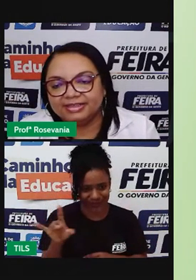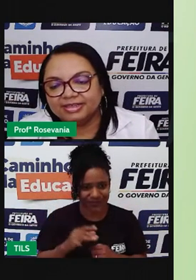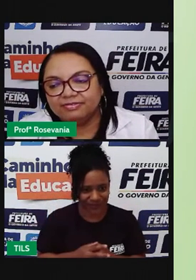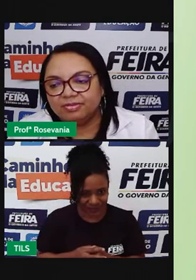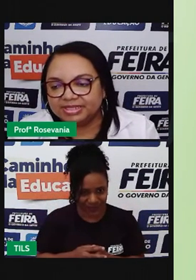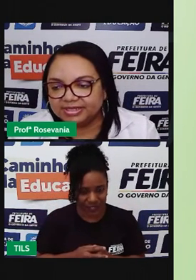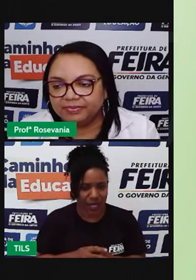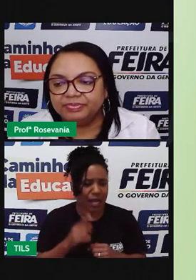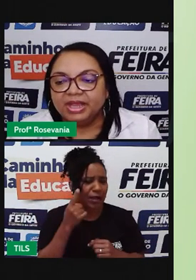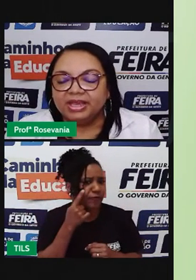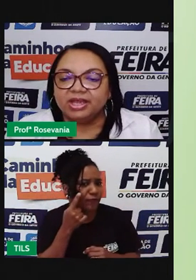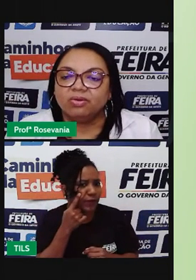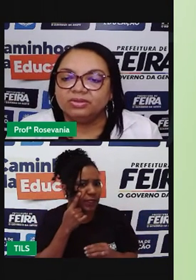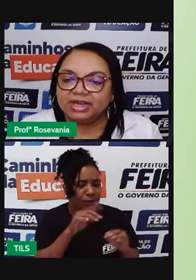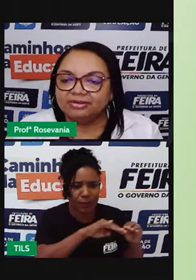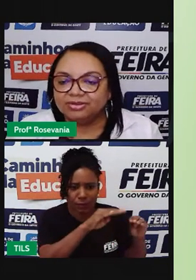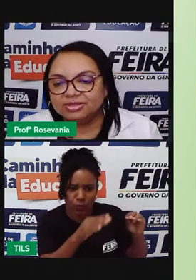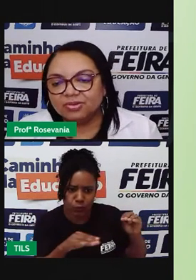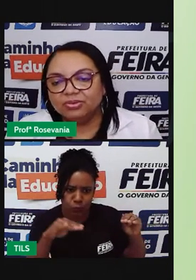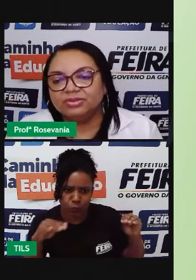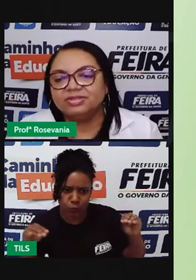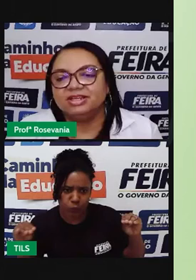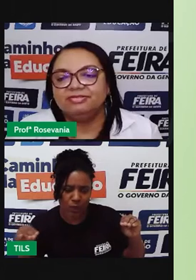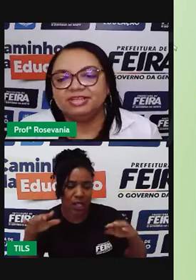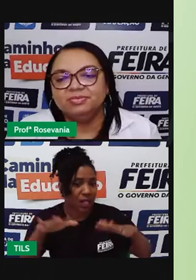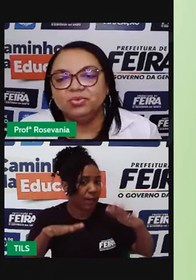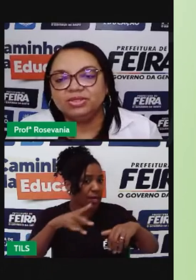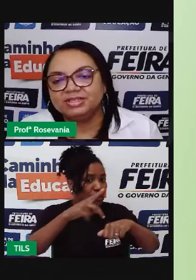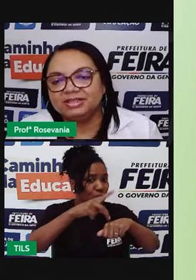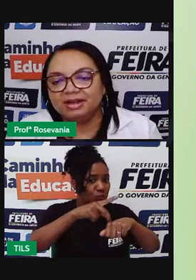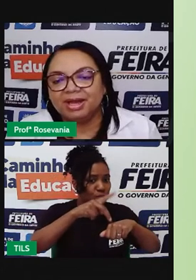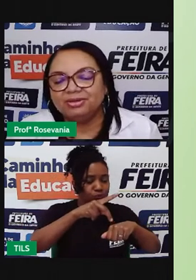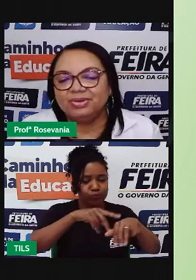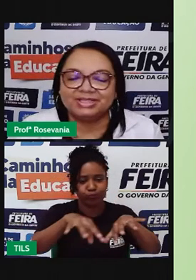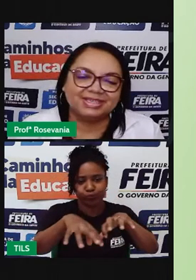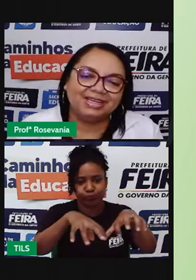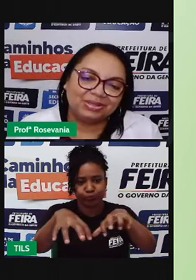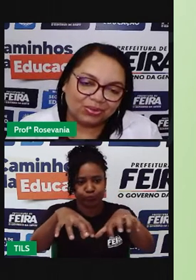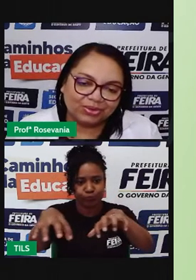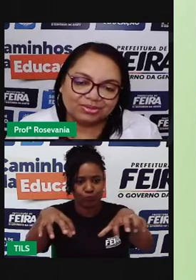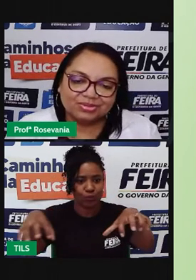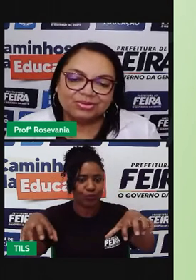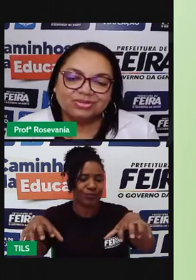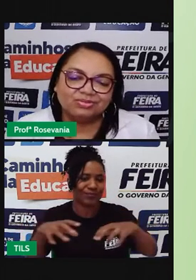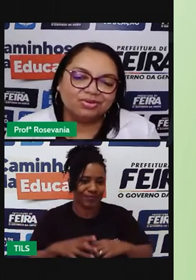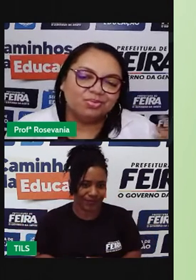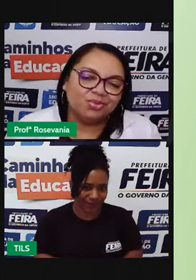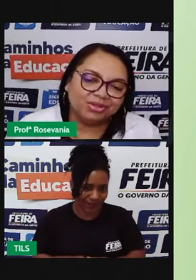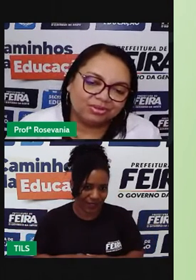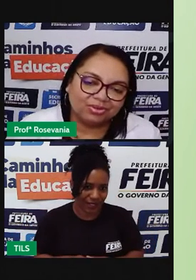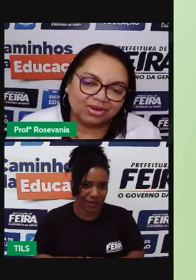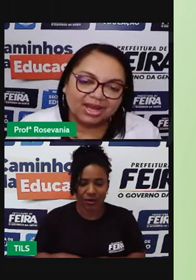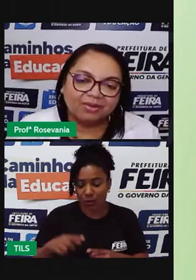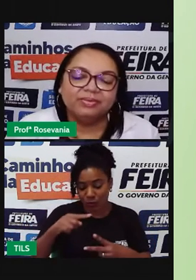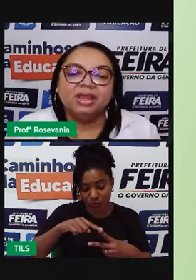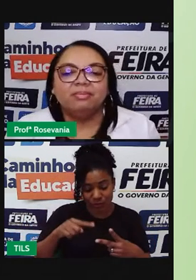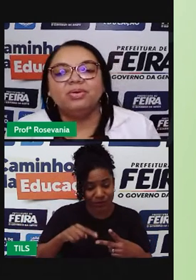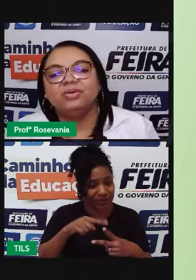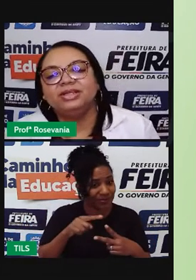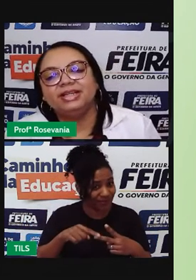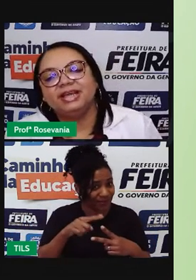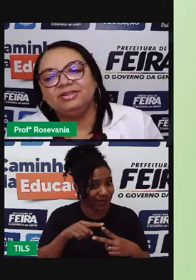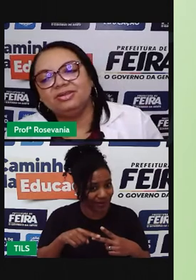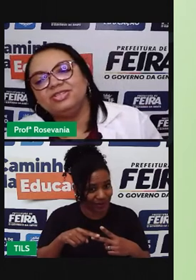ter essa informação. E ao contrário dos outros, ele fez muito esse trabalho do escritório, e os outros foram muito no local